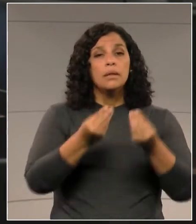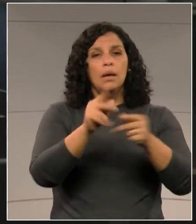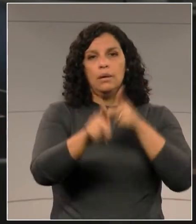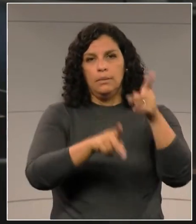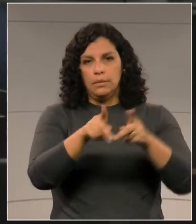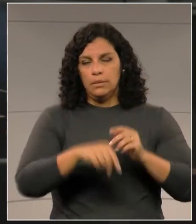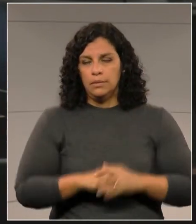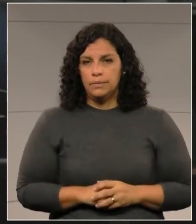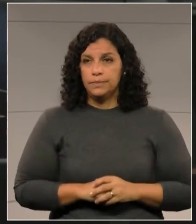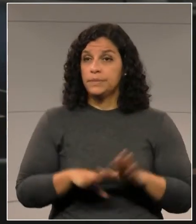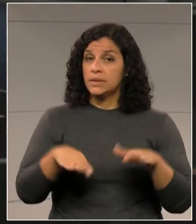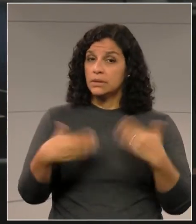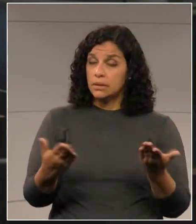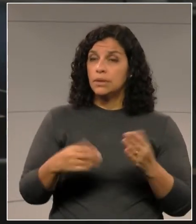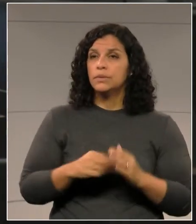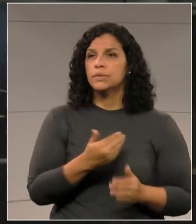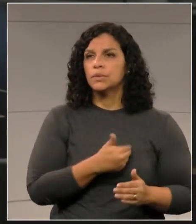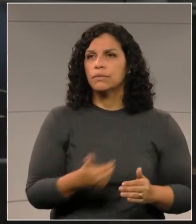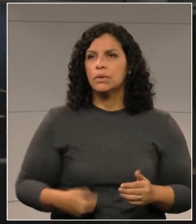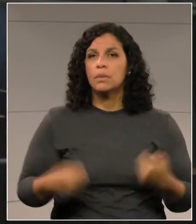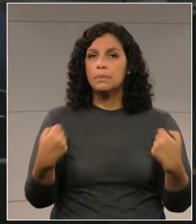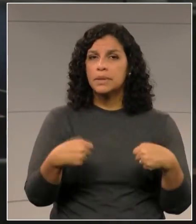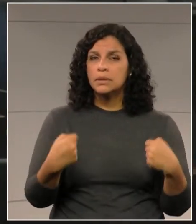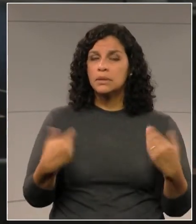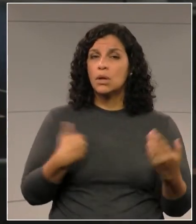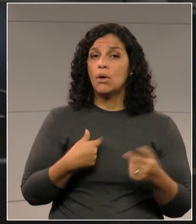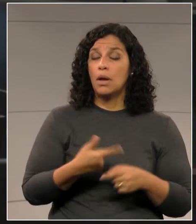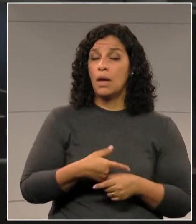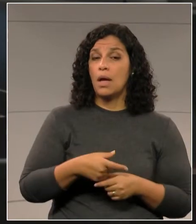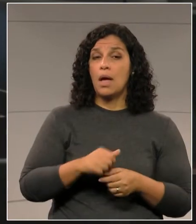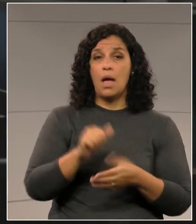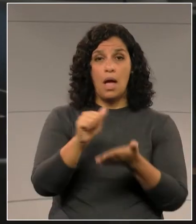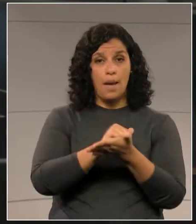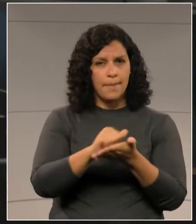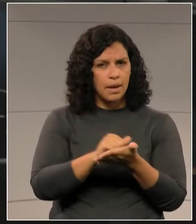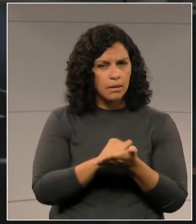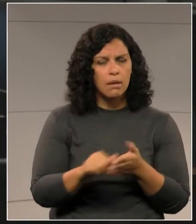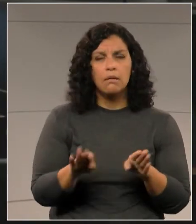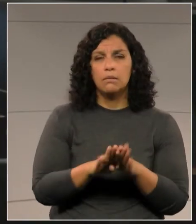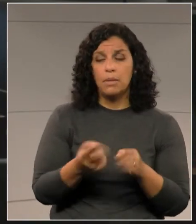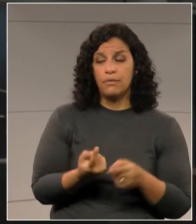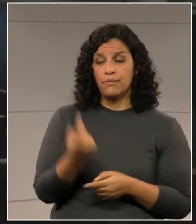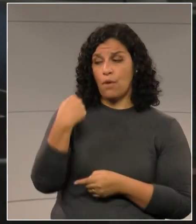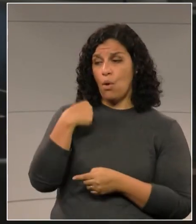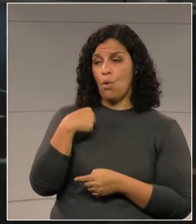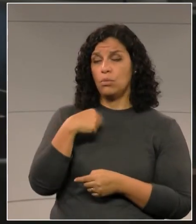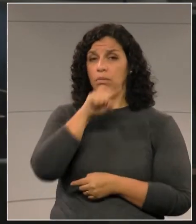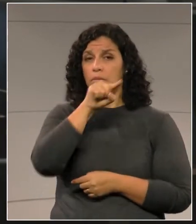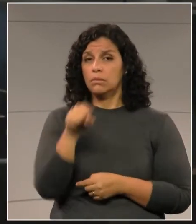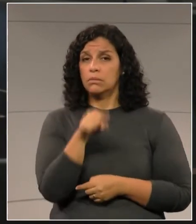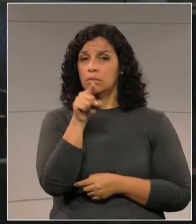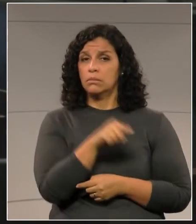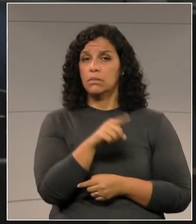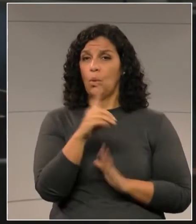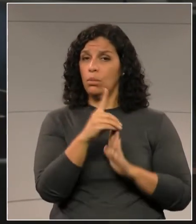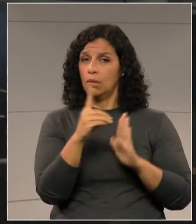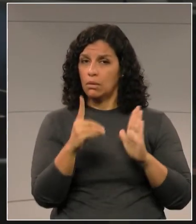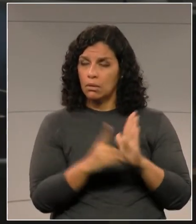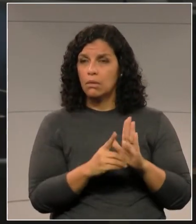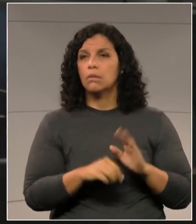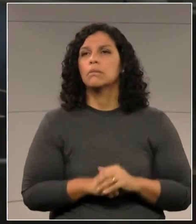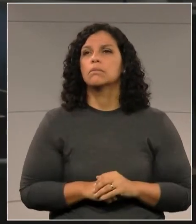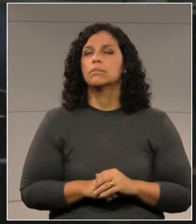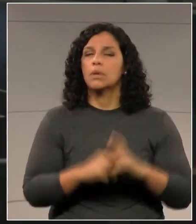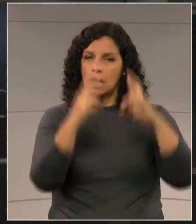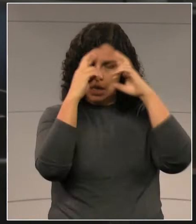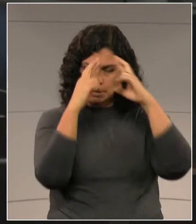Então, o governador precisa recuar, rever, suspender o decreto e